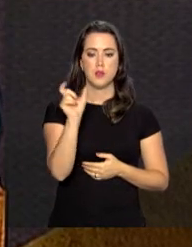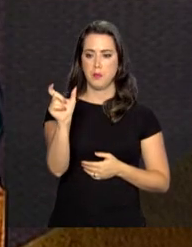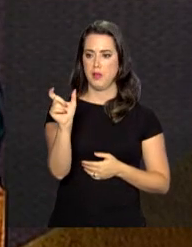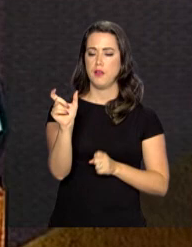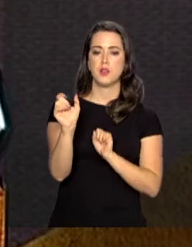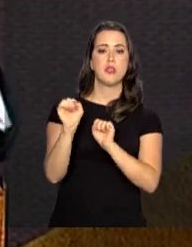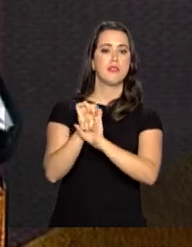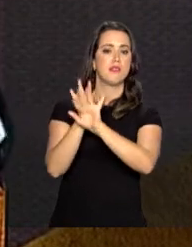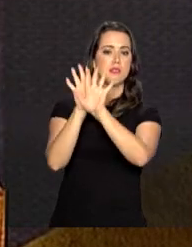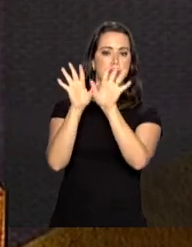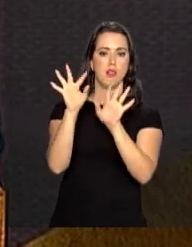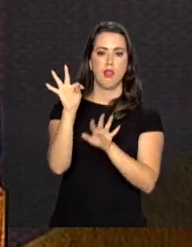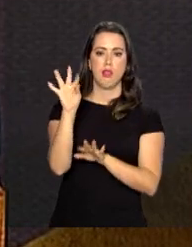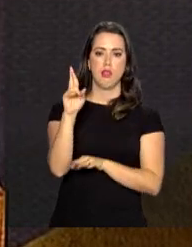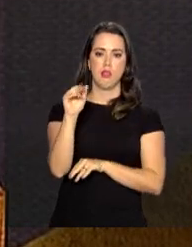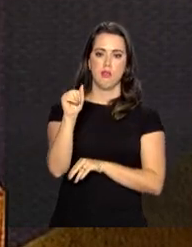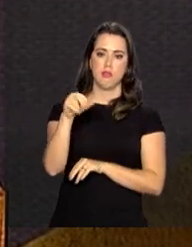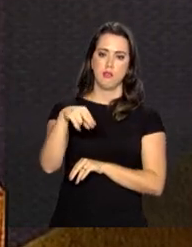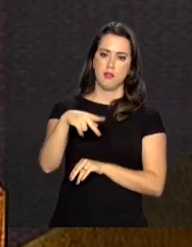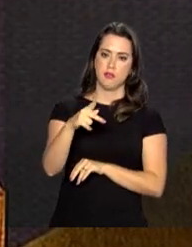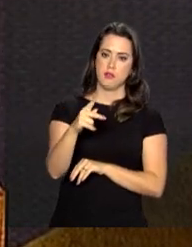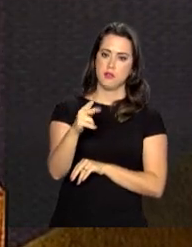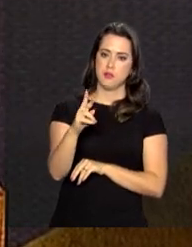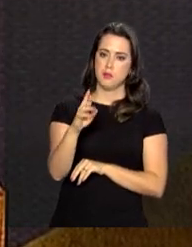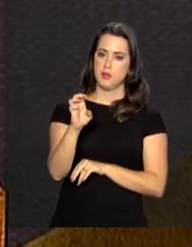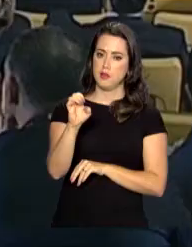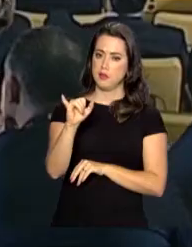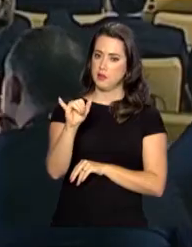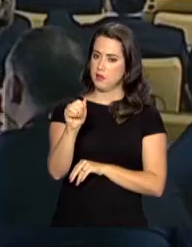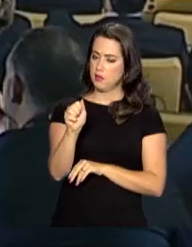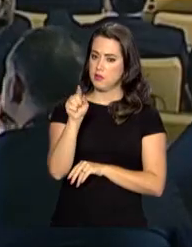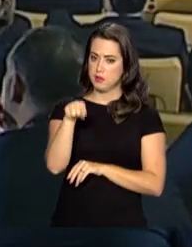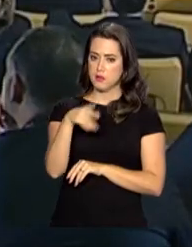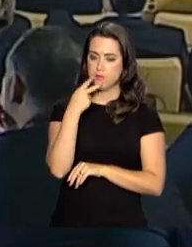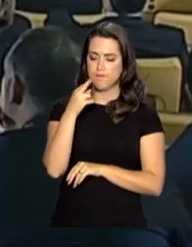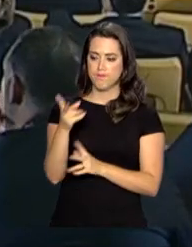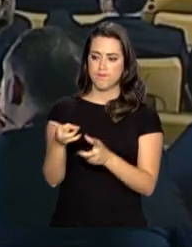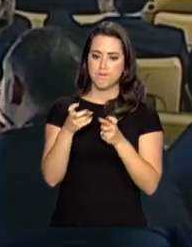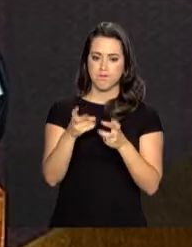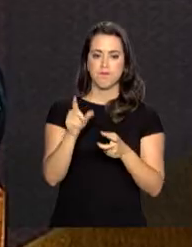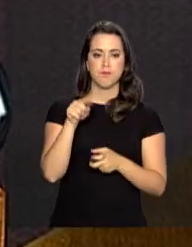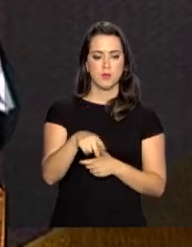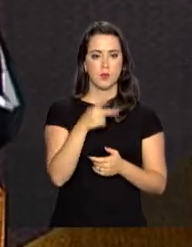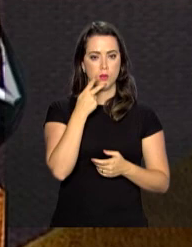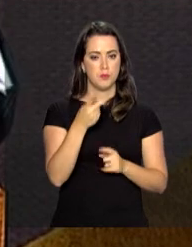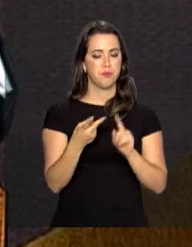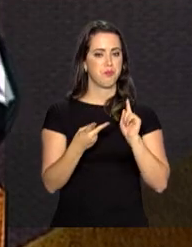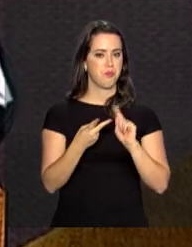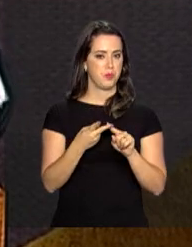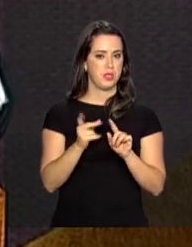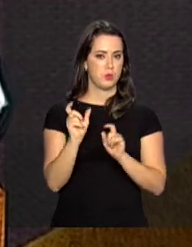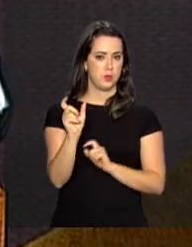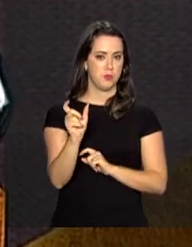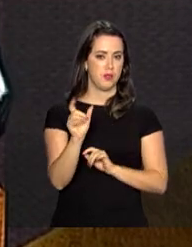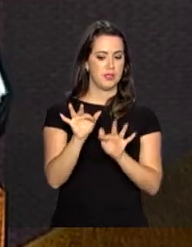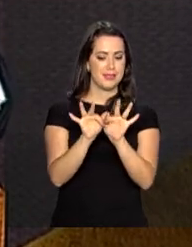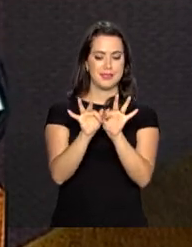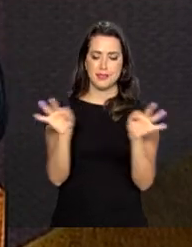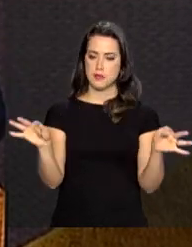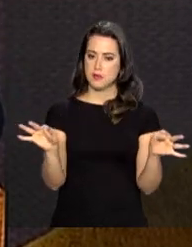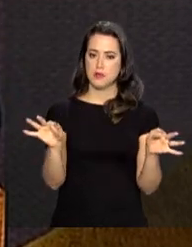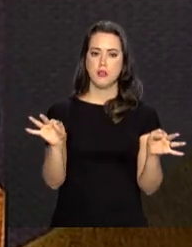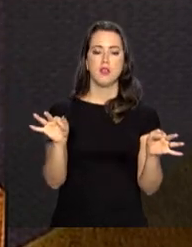transparência, foi o que eu recolhi dos discursos aqui. A primeira palavra é transparência. A segunda é simplificação,